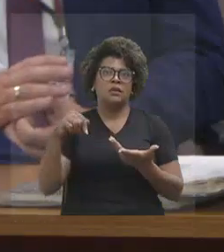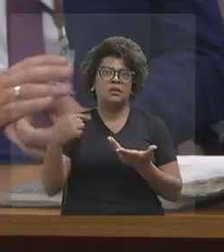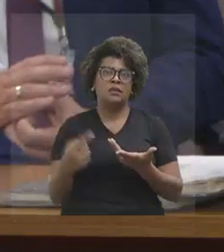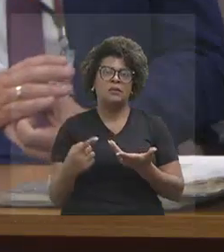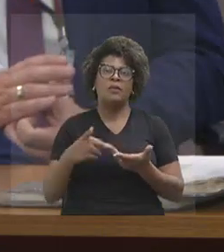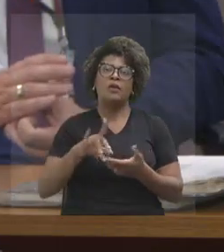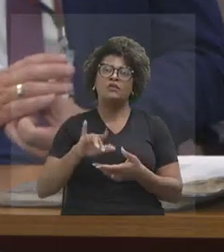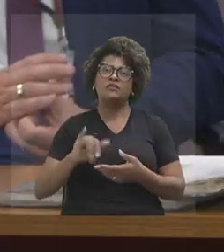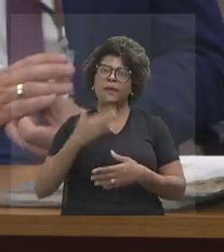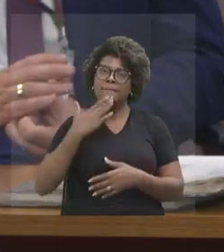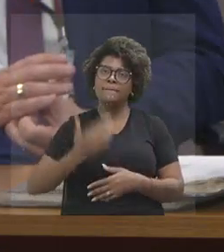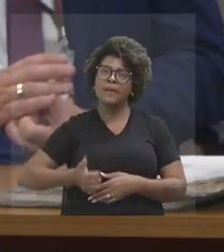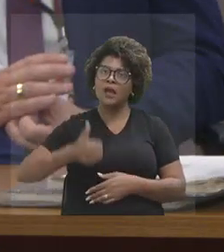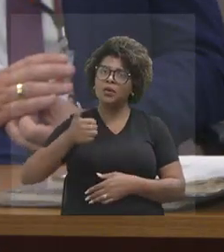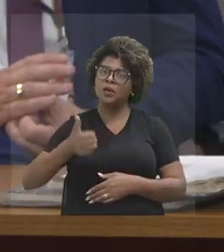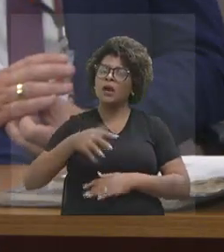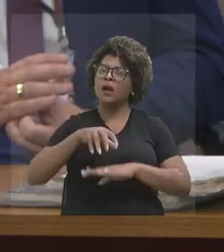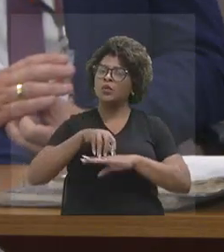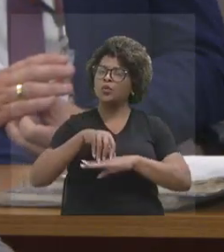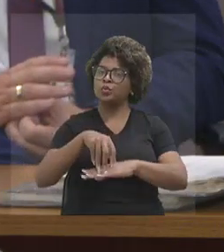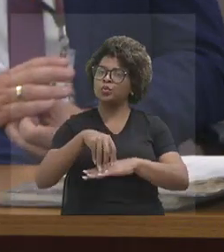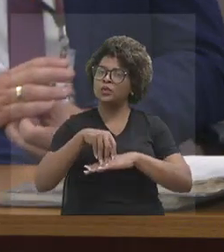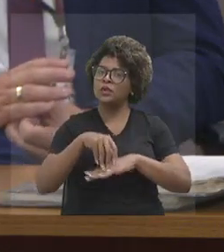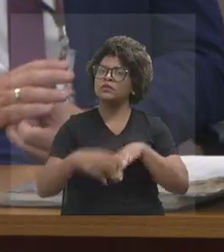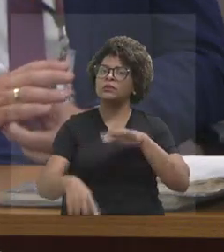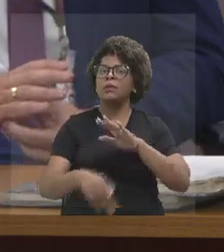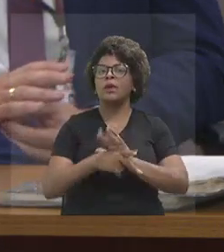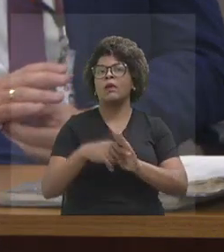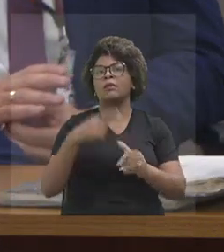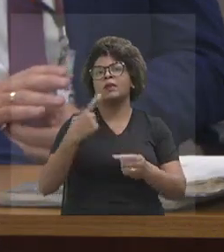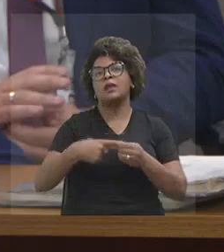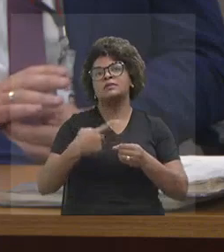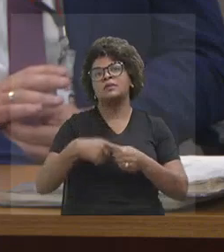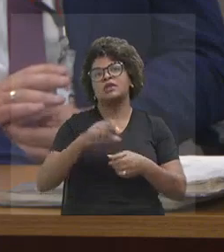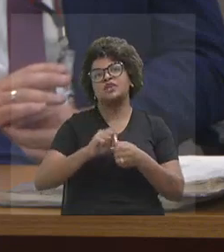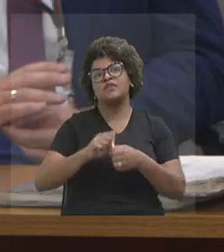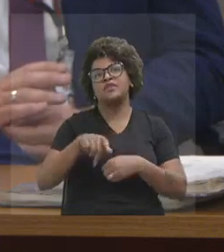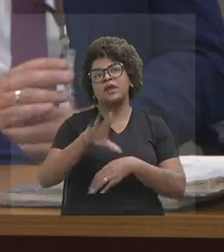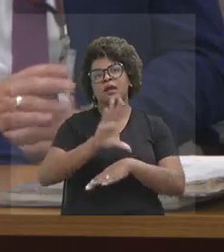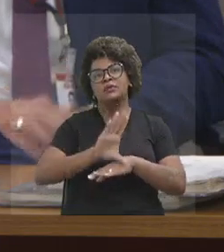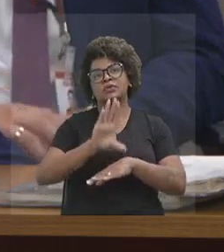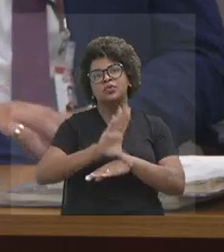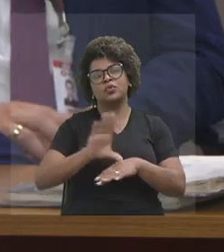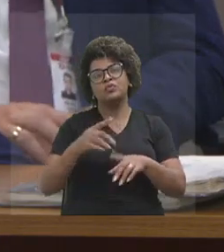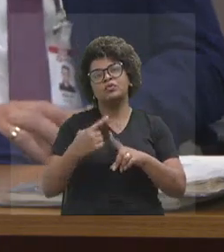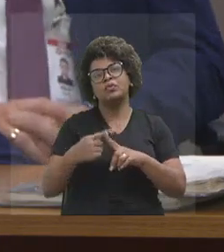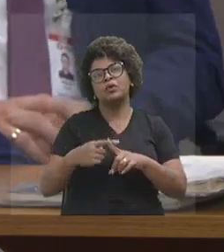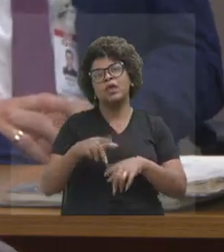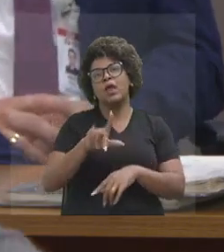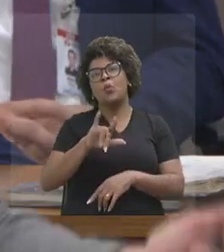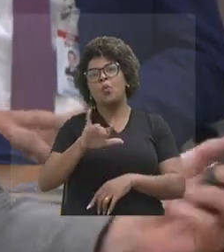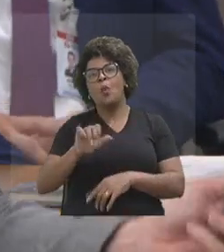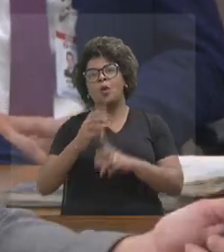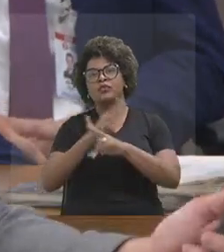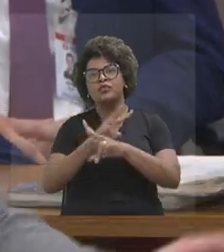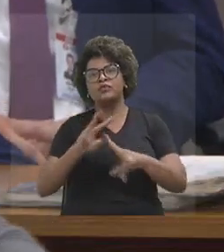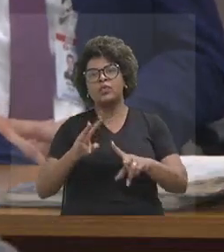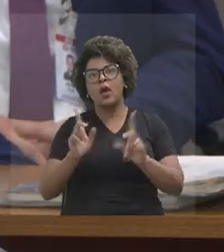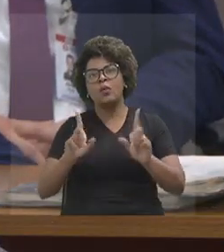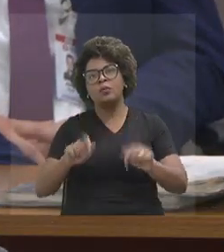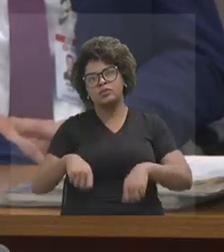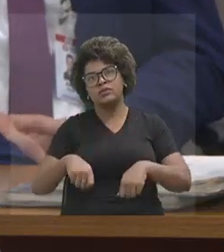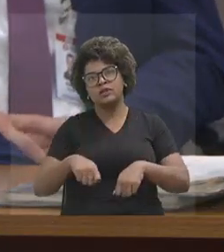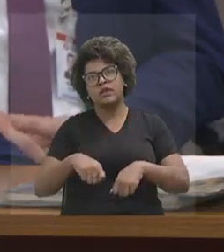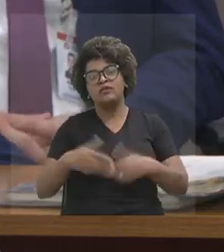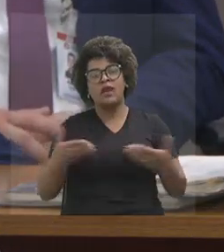porque promoção turística, promoção cultural da cidade, porque com o audiovisual é possível que isso alcance. Inclusive, está em época de Paulo